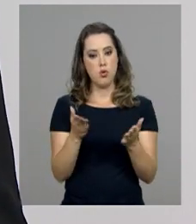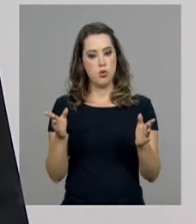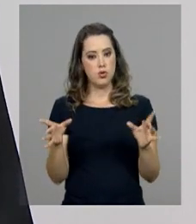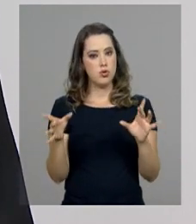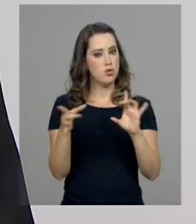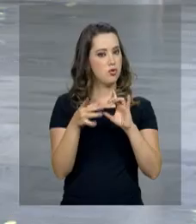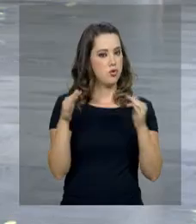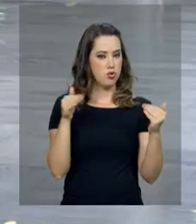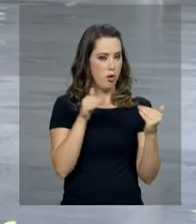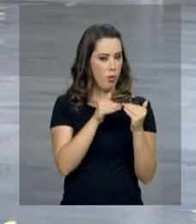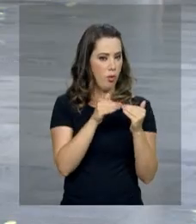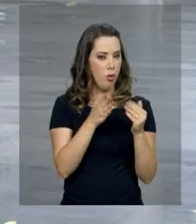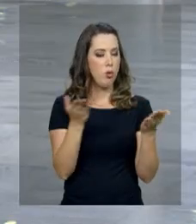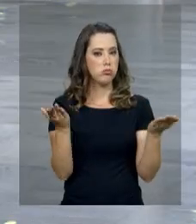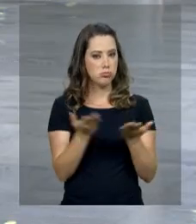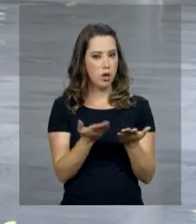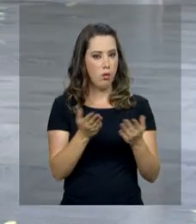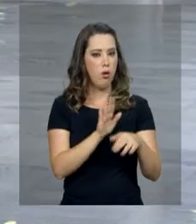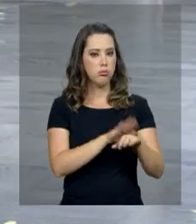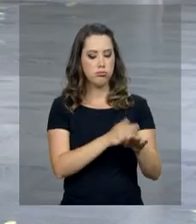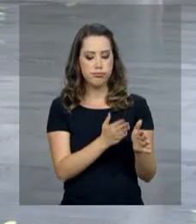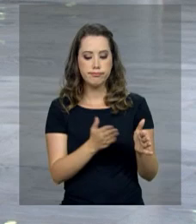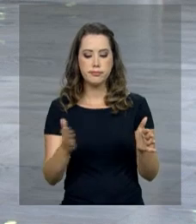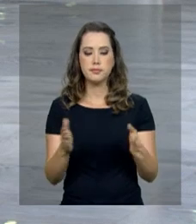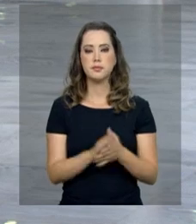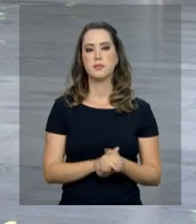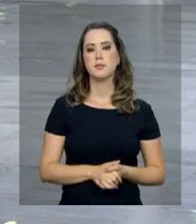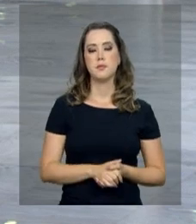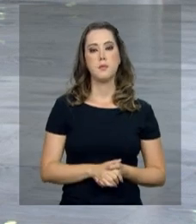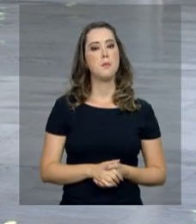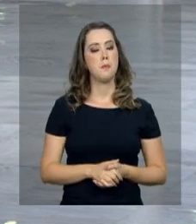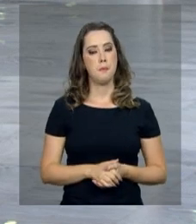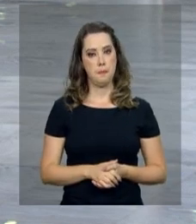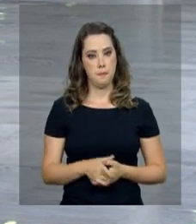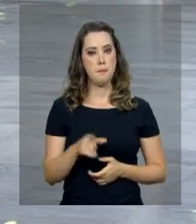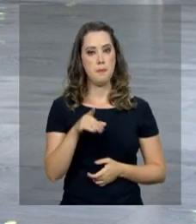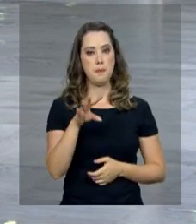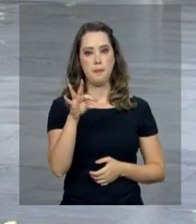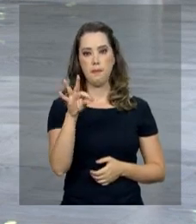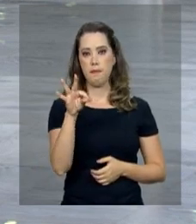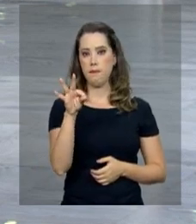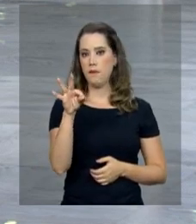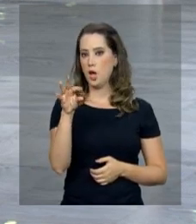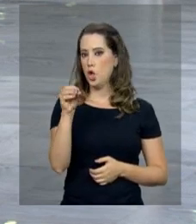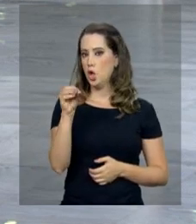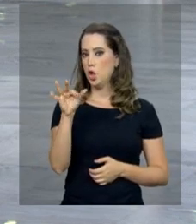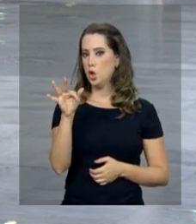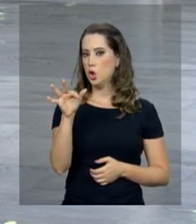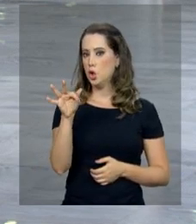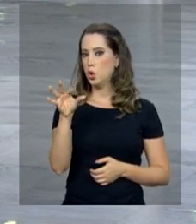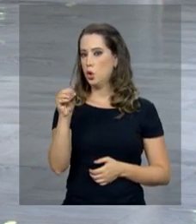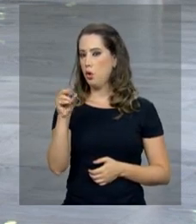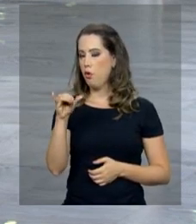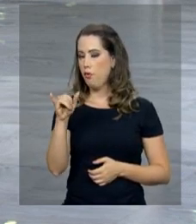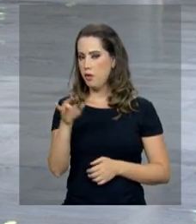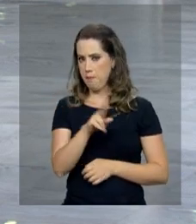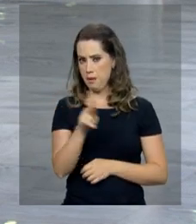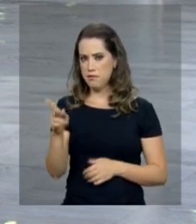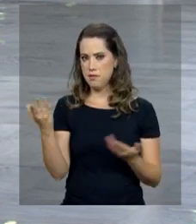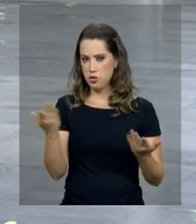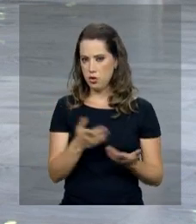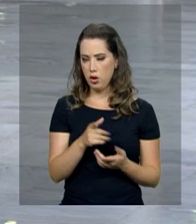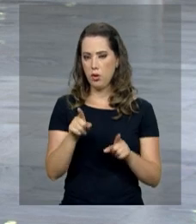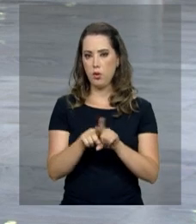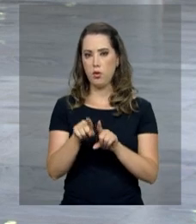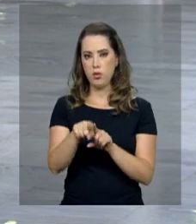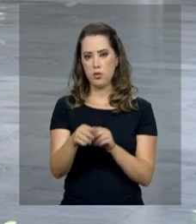atuais. Bom, o presidente em exercício, Dias Toffoli, que é presidente do STF, continua exercendo a presidência enquanto Michel